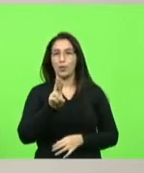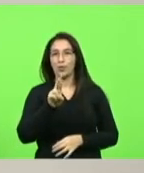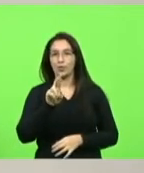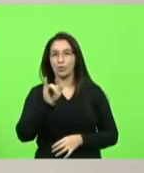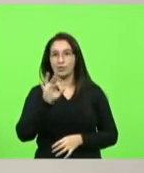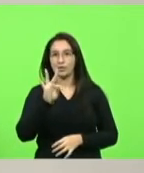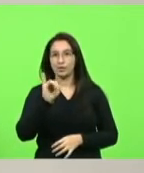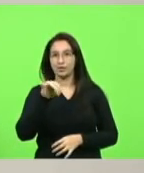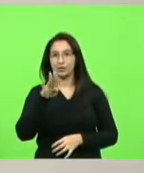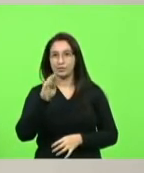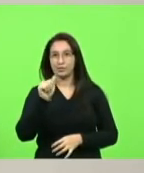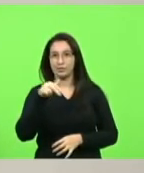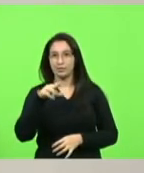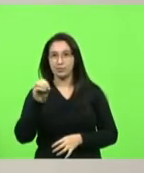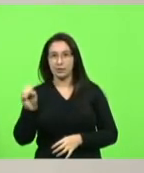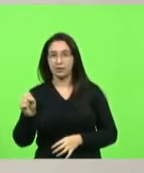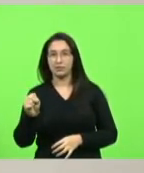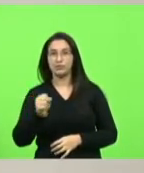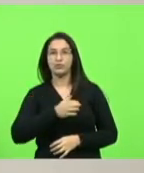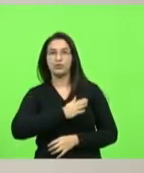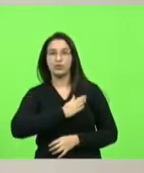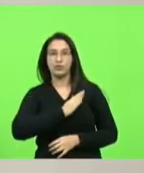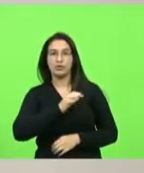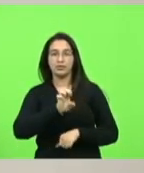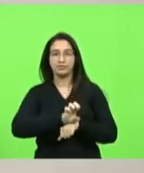santa catarina em votação